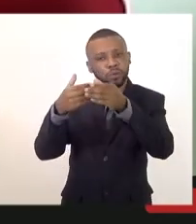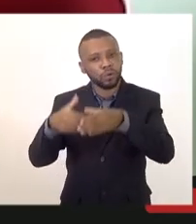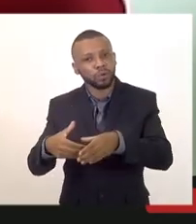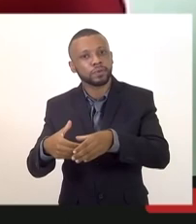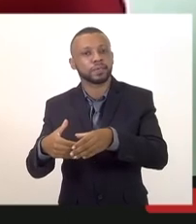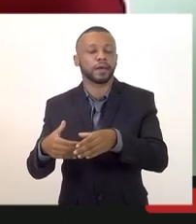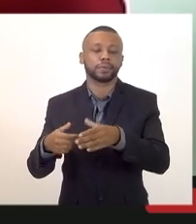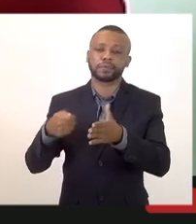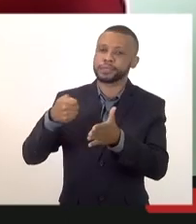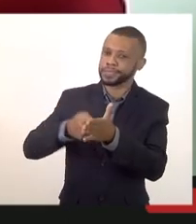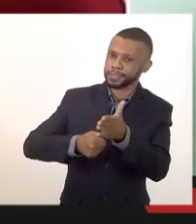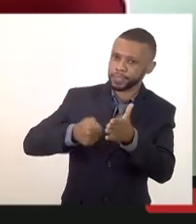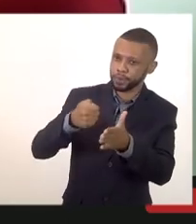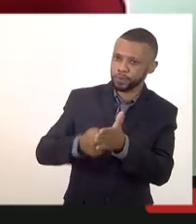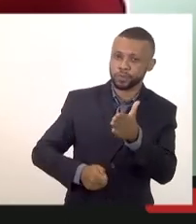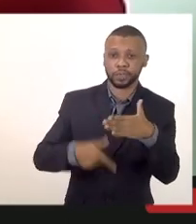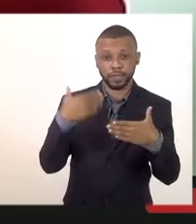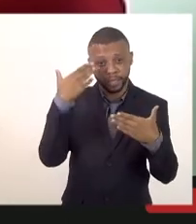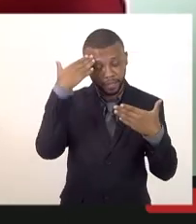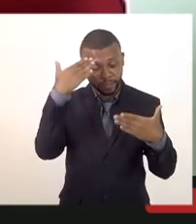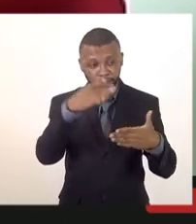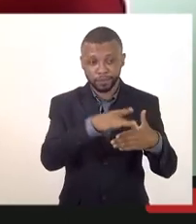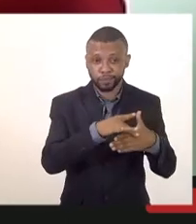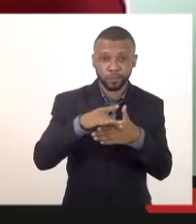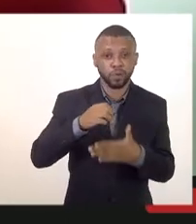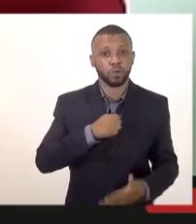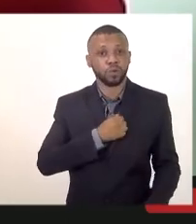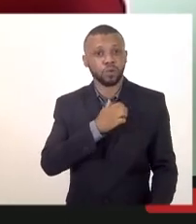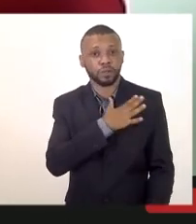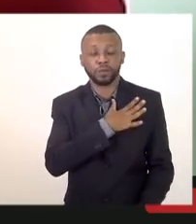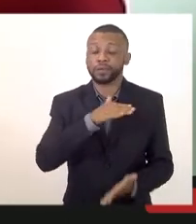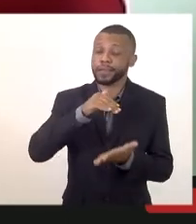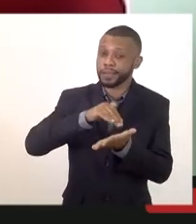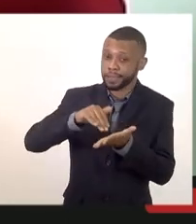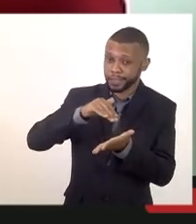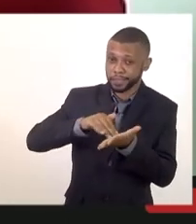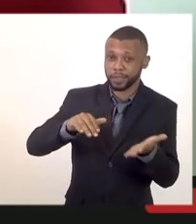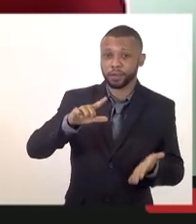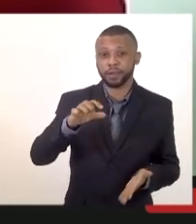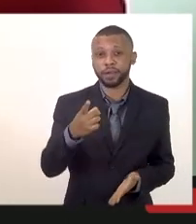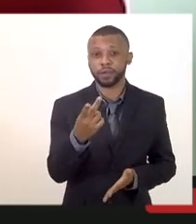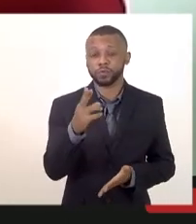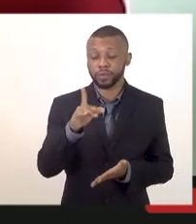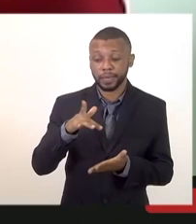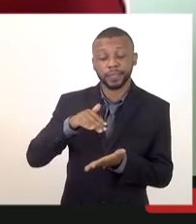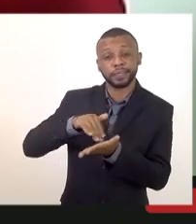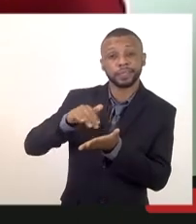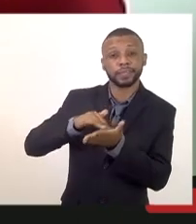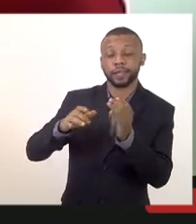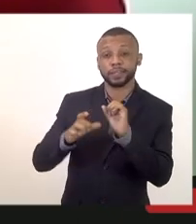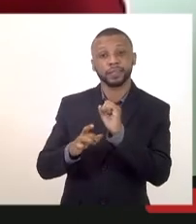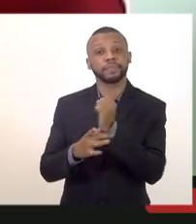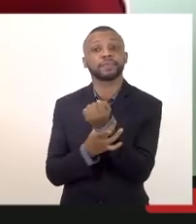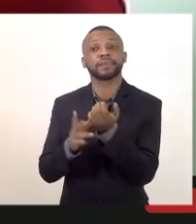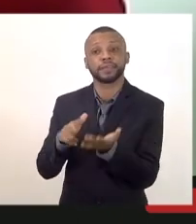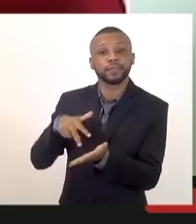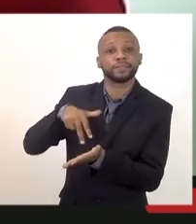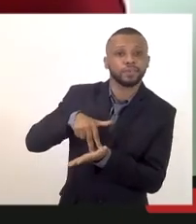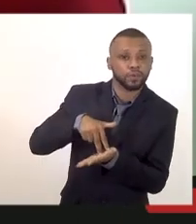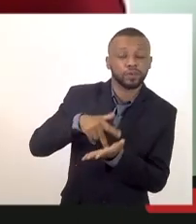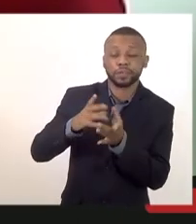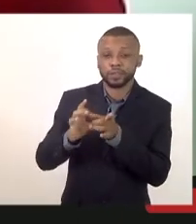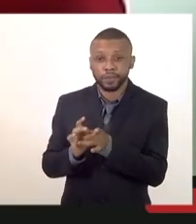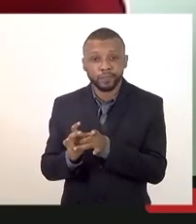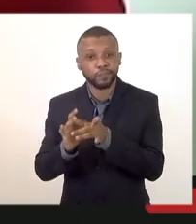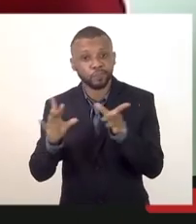agradecer ao Coronel Leandro secretário da Defesa Civil que está aqui disponível para